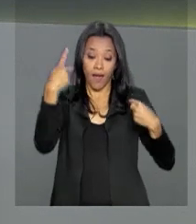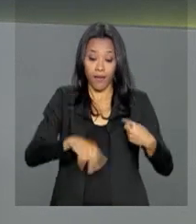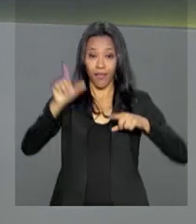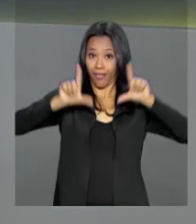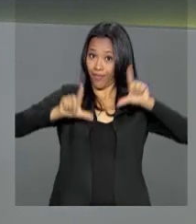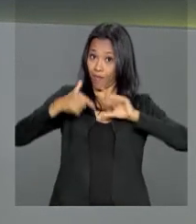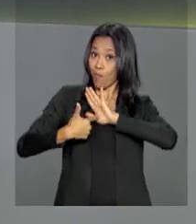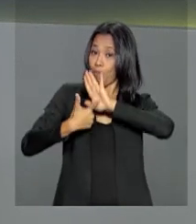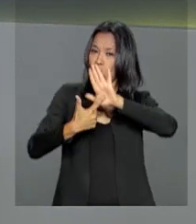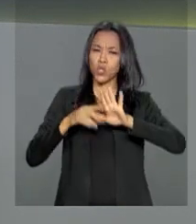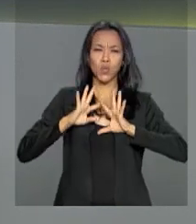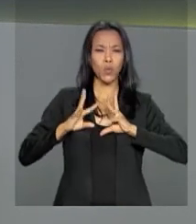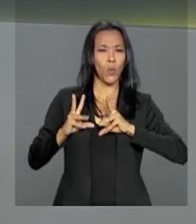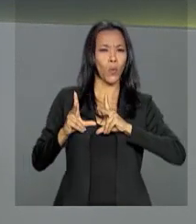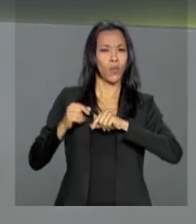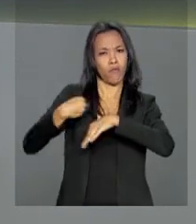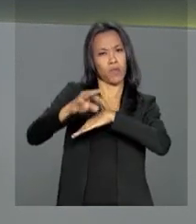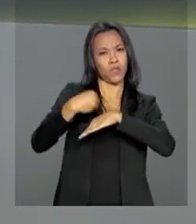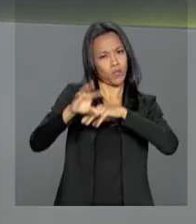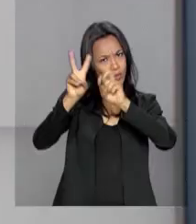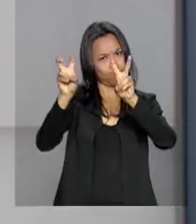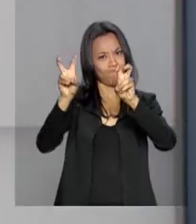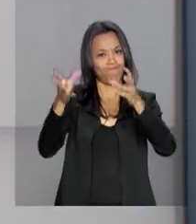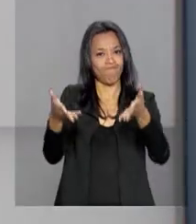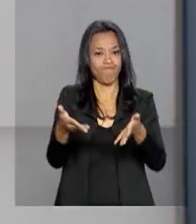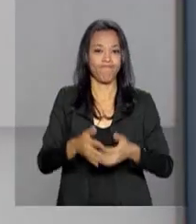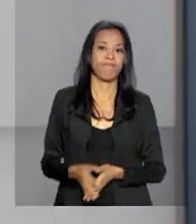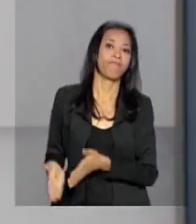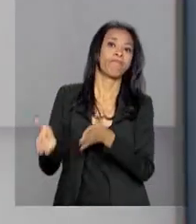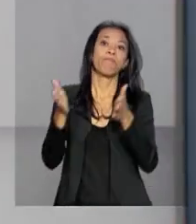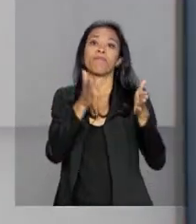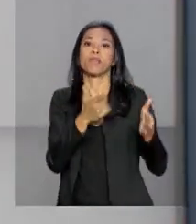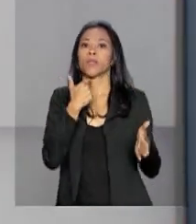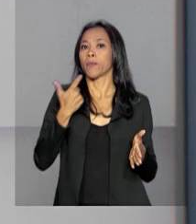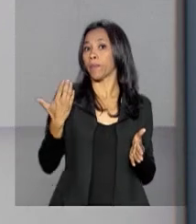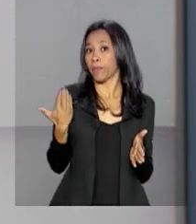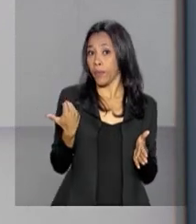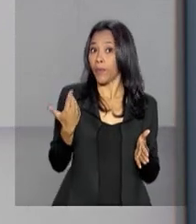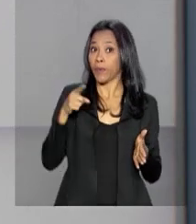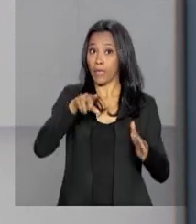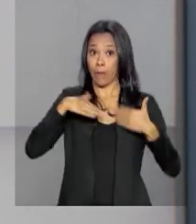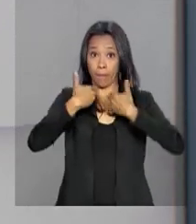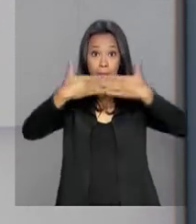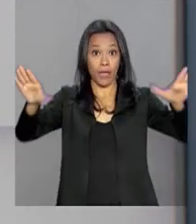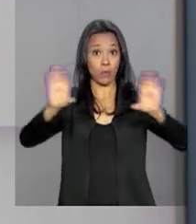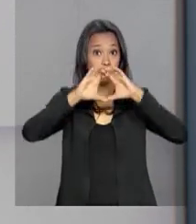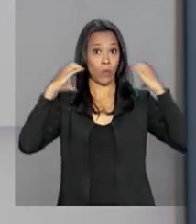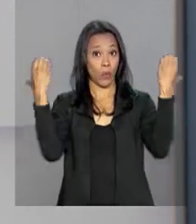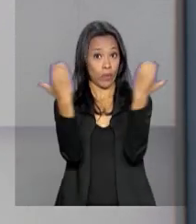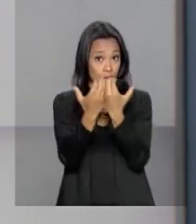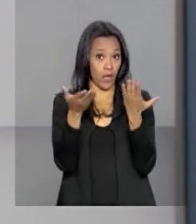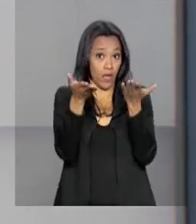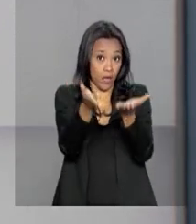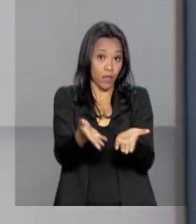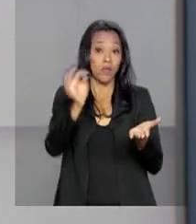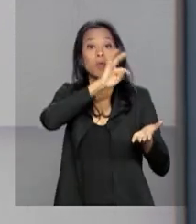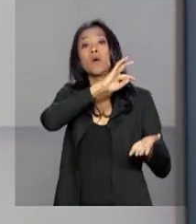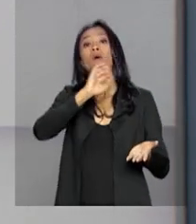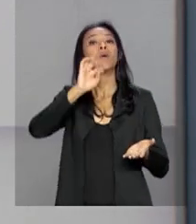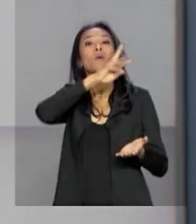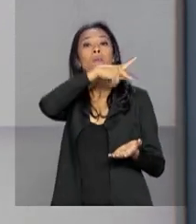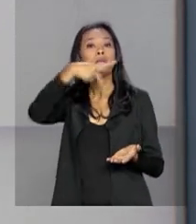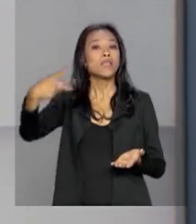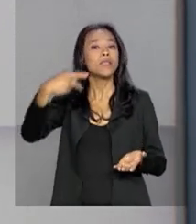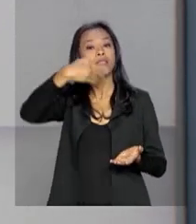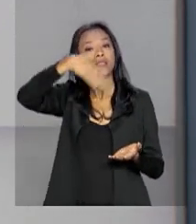você todas as informações sobre esse assunto. E olha, agora há pouco, durante a abertura do Congresso Aço Brasil, o presidente Michel Temer